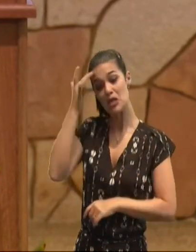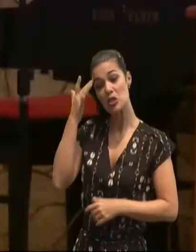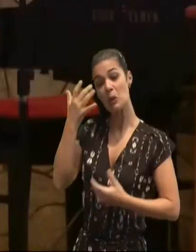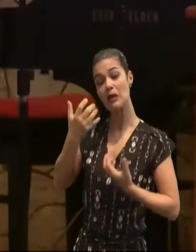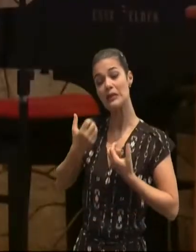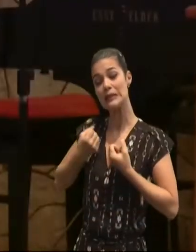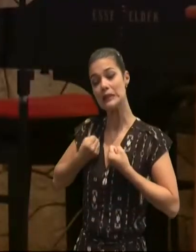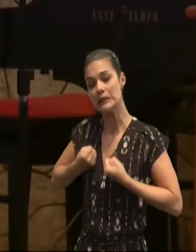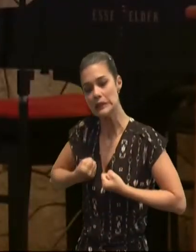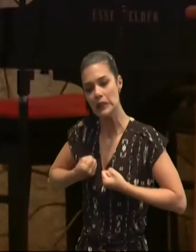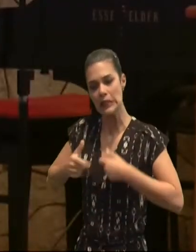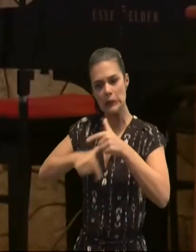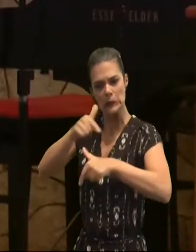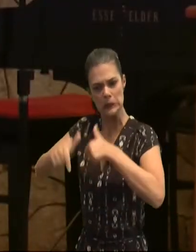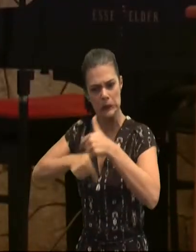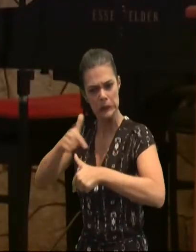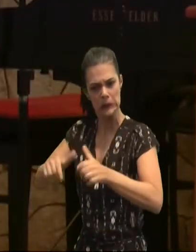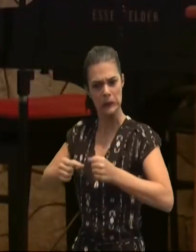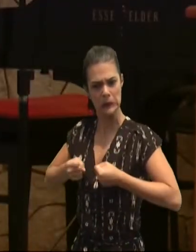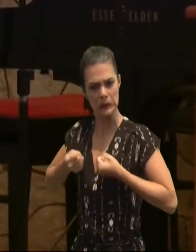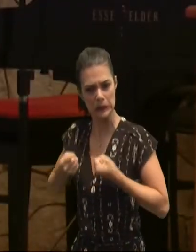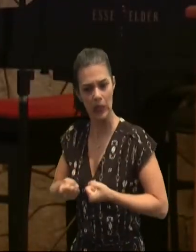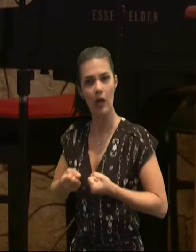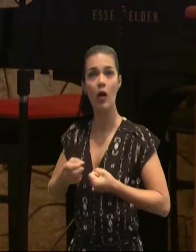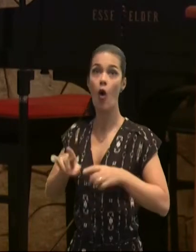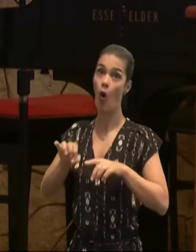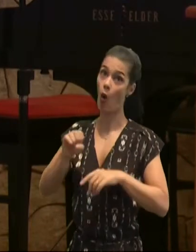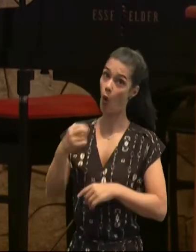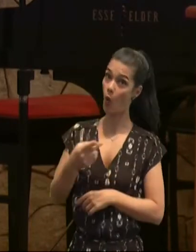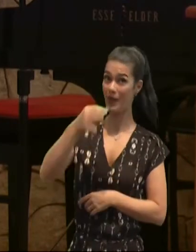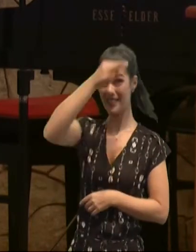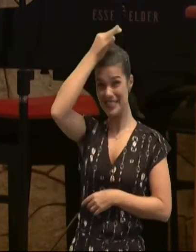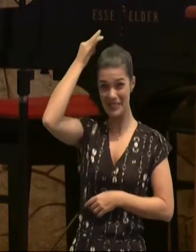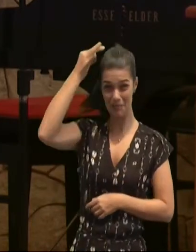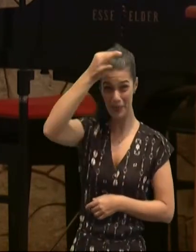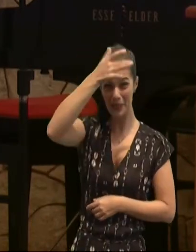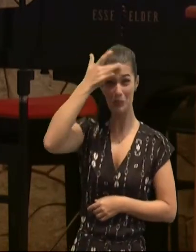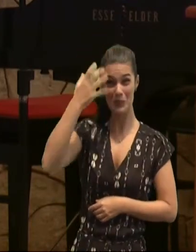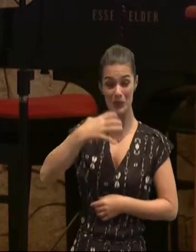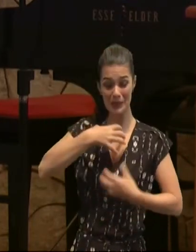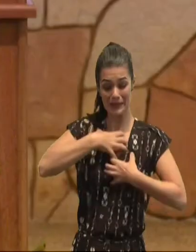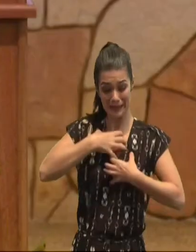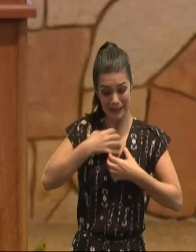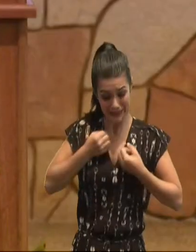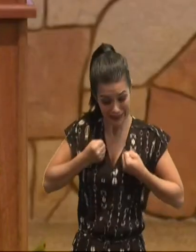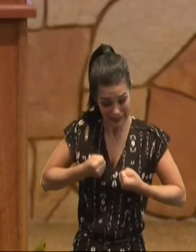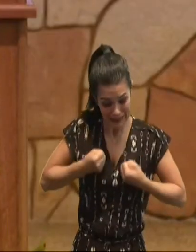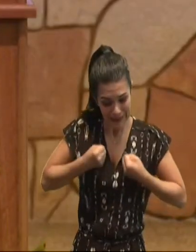não é um fardo, literal, é um fardo, espiritual, é a própria, vida cristã,